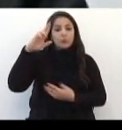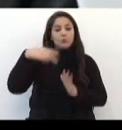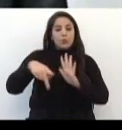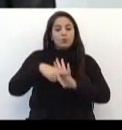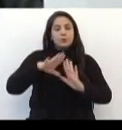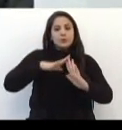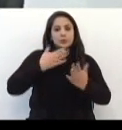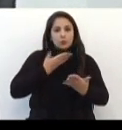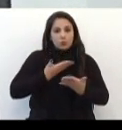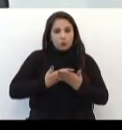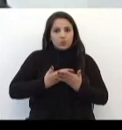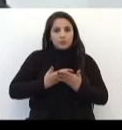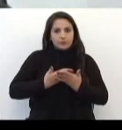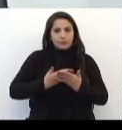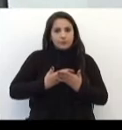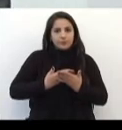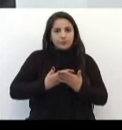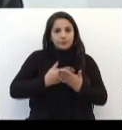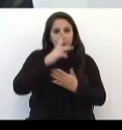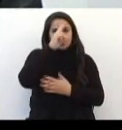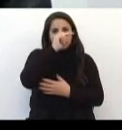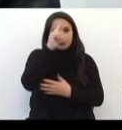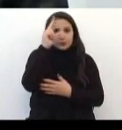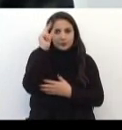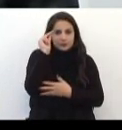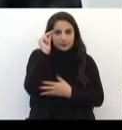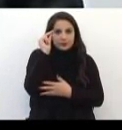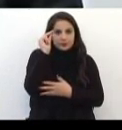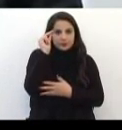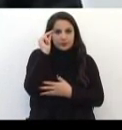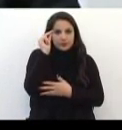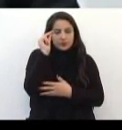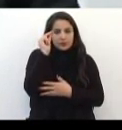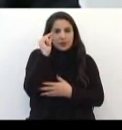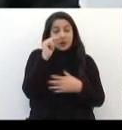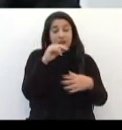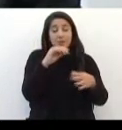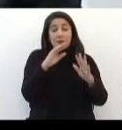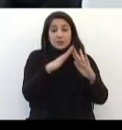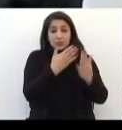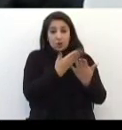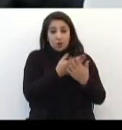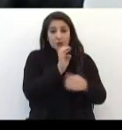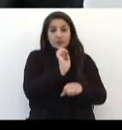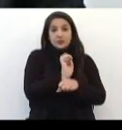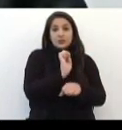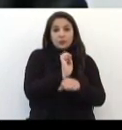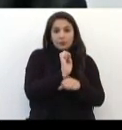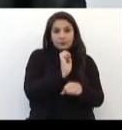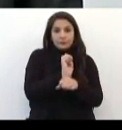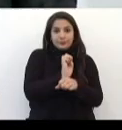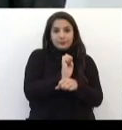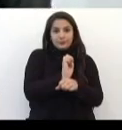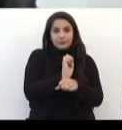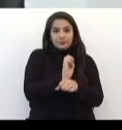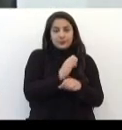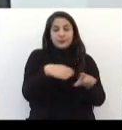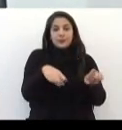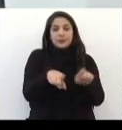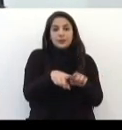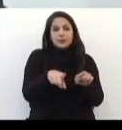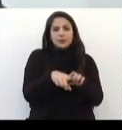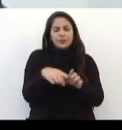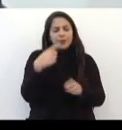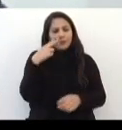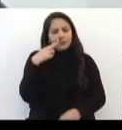Do nosso município Uma escola da rede pública estadual E ali me deparei com uma